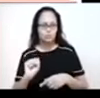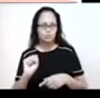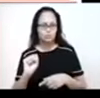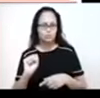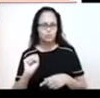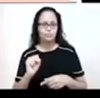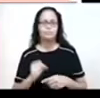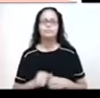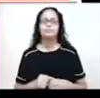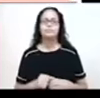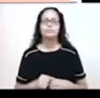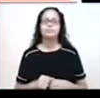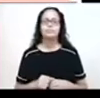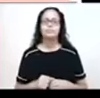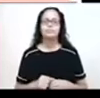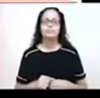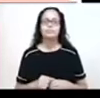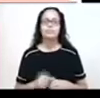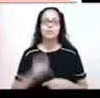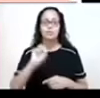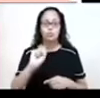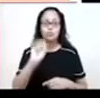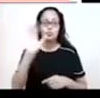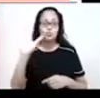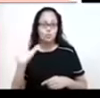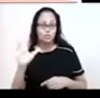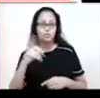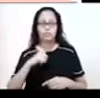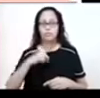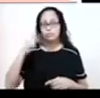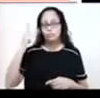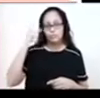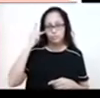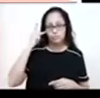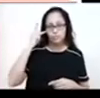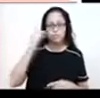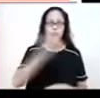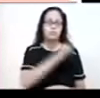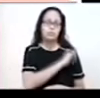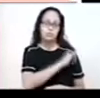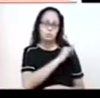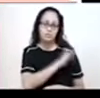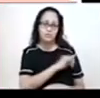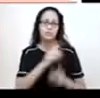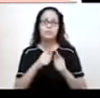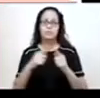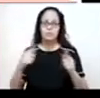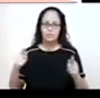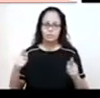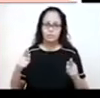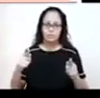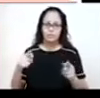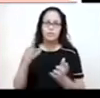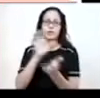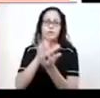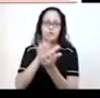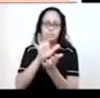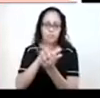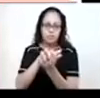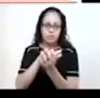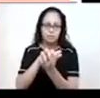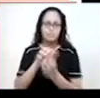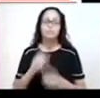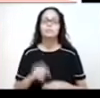Paraná. Aqui nos estados da região sudeste, temos São Paulo e Rio de Janeiro com alta incidência, o estado do Pernambuco na região